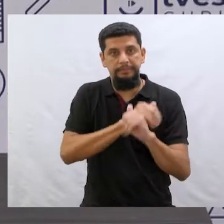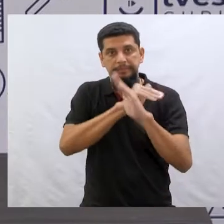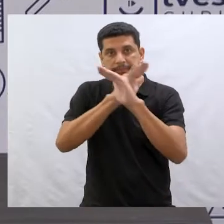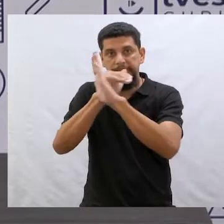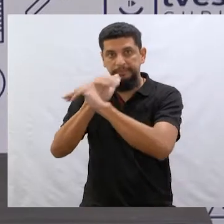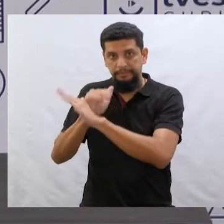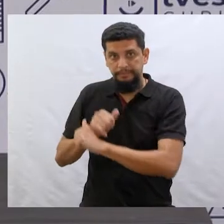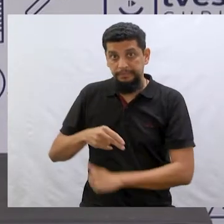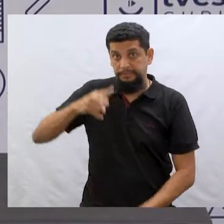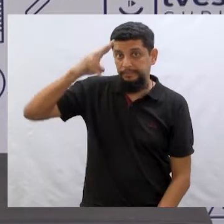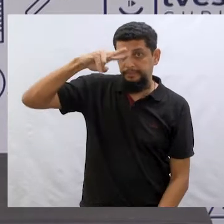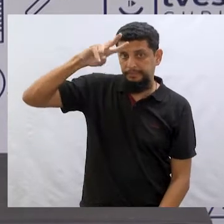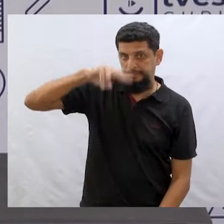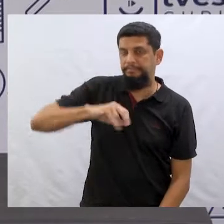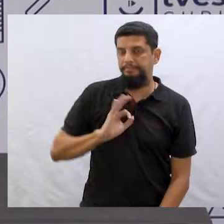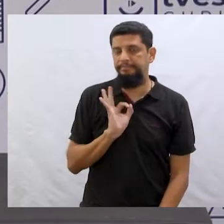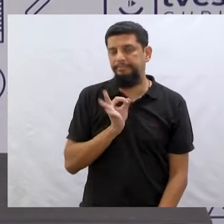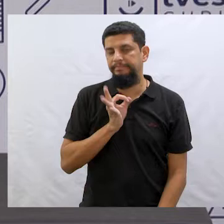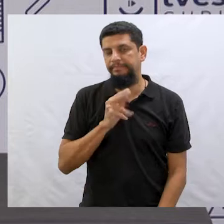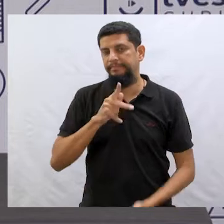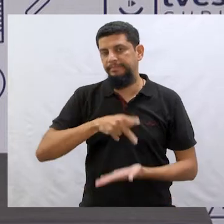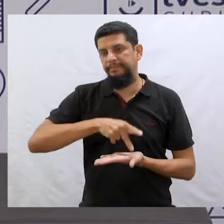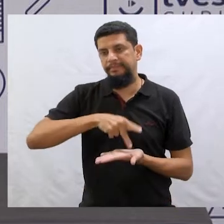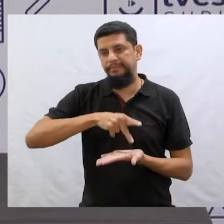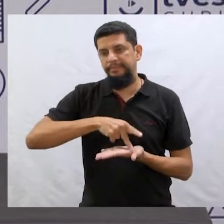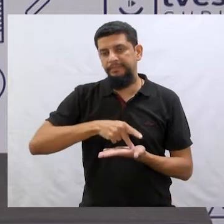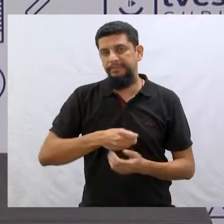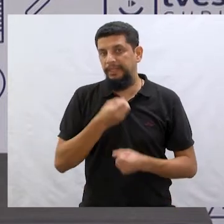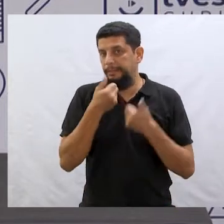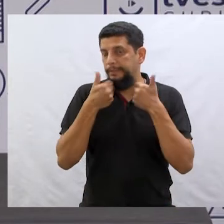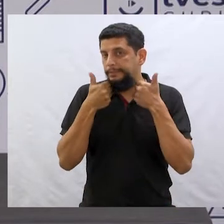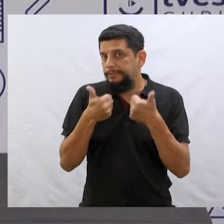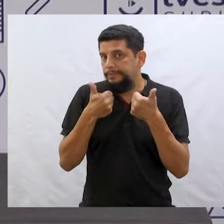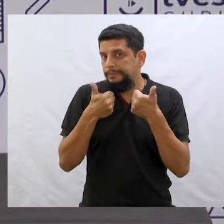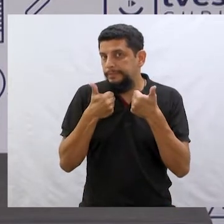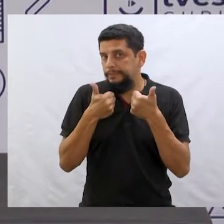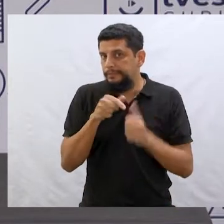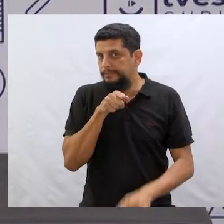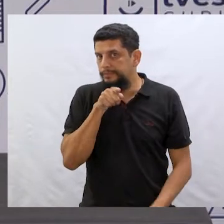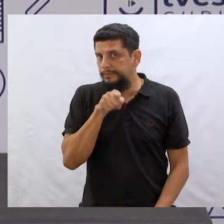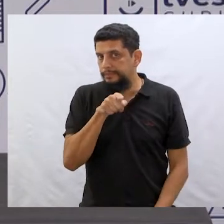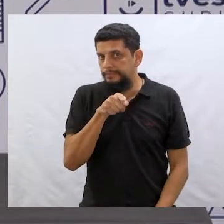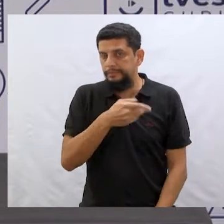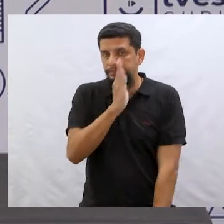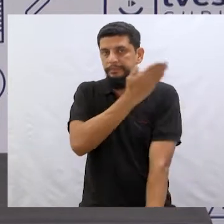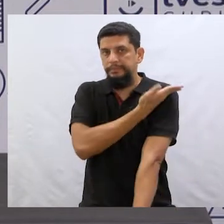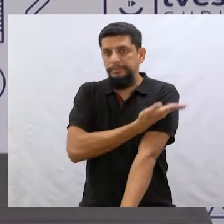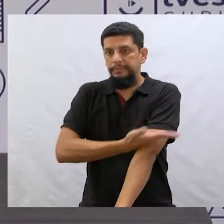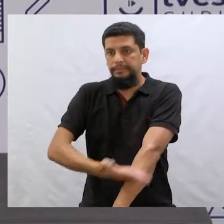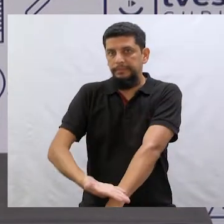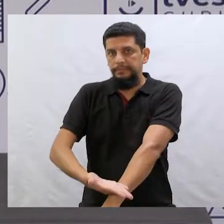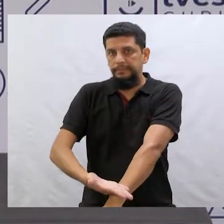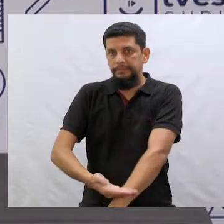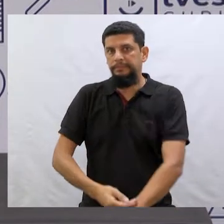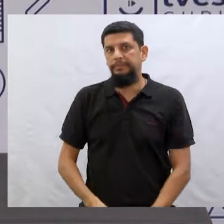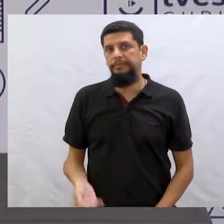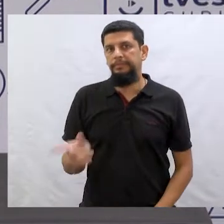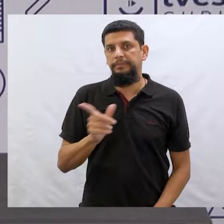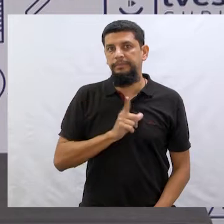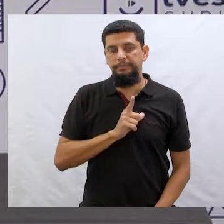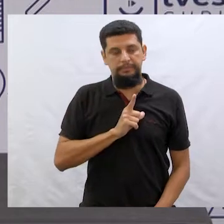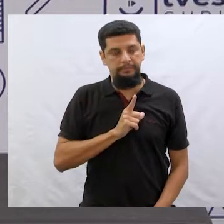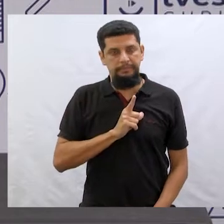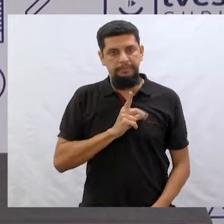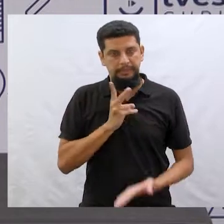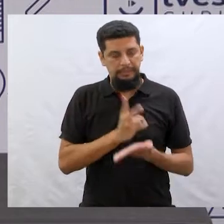por meio das histórias, não é mesmo? Bom, você está acostumado a ter